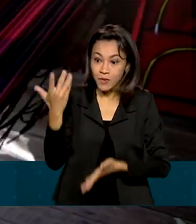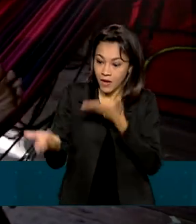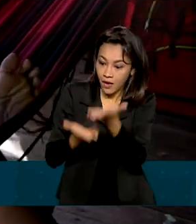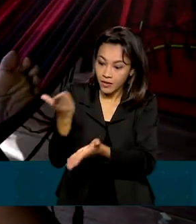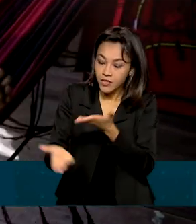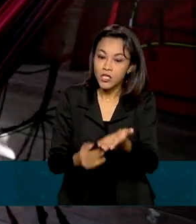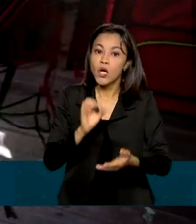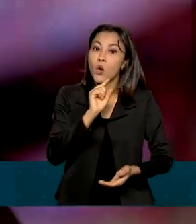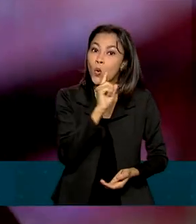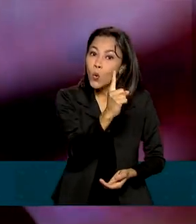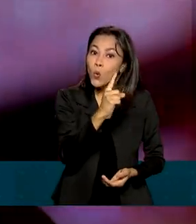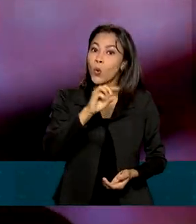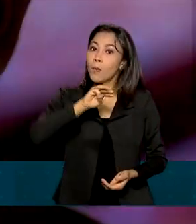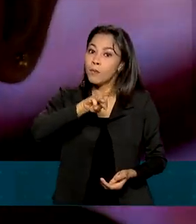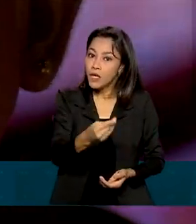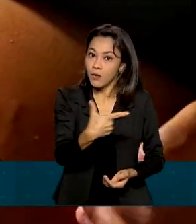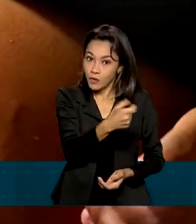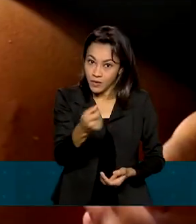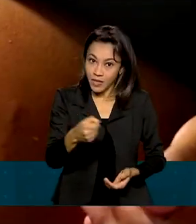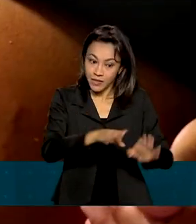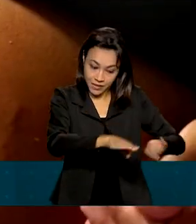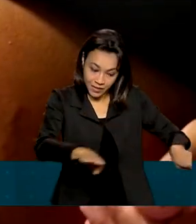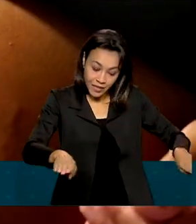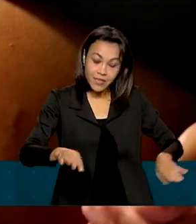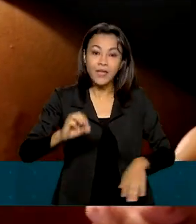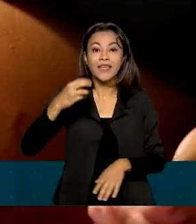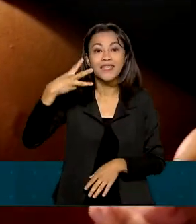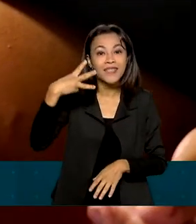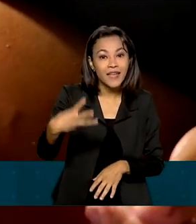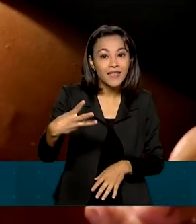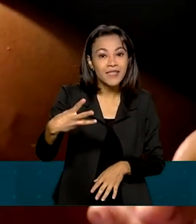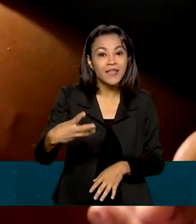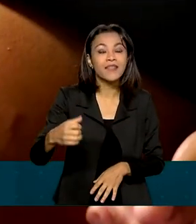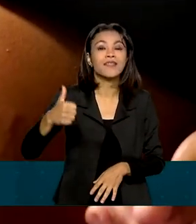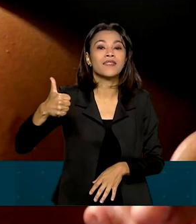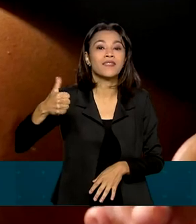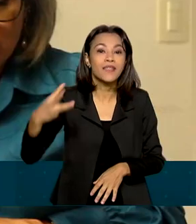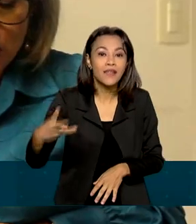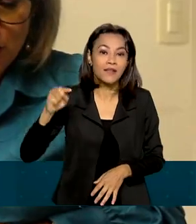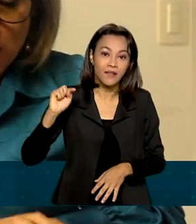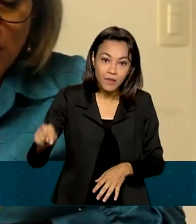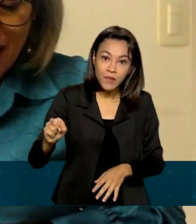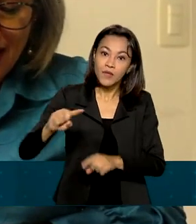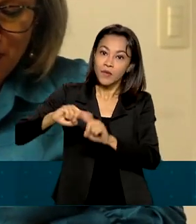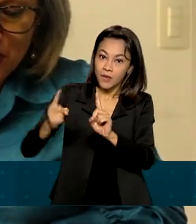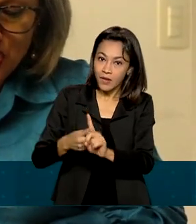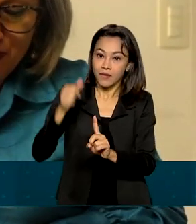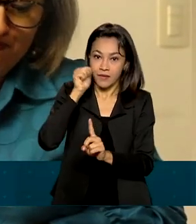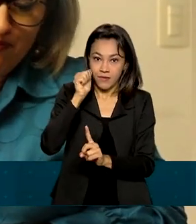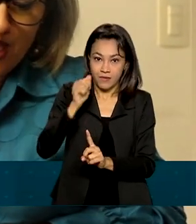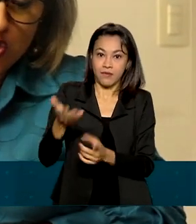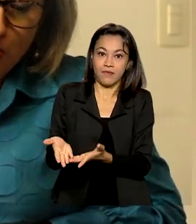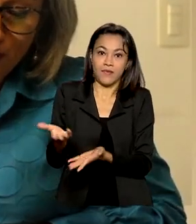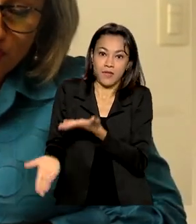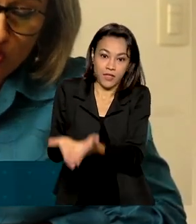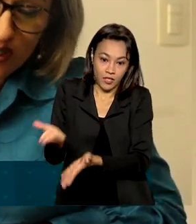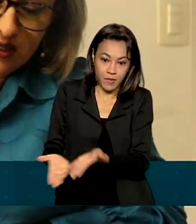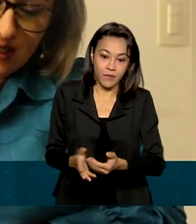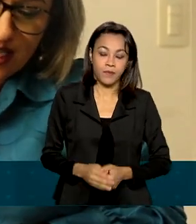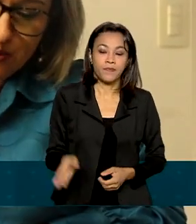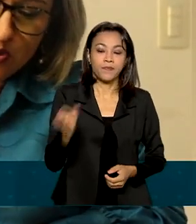1 milhão e 200 mil de crianças e 313 mil gestantes. Nós temos uma equipe de